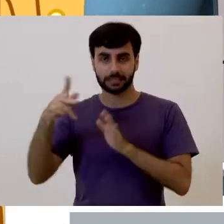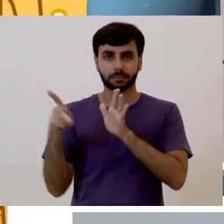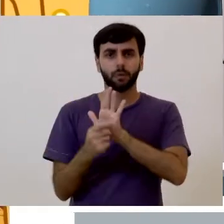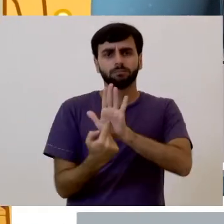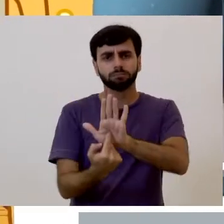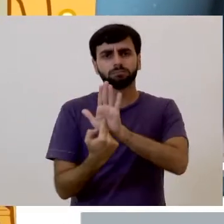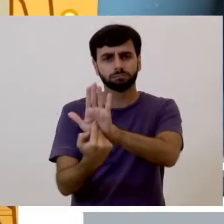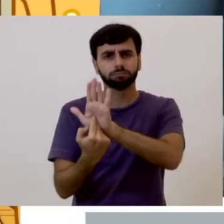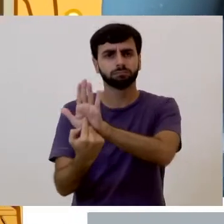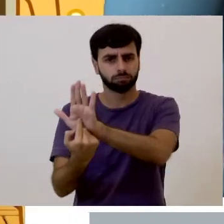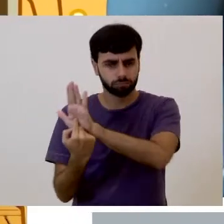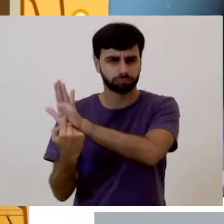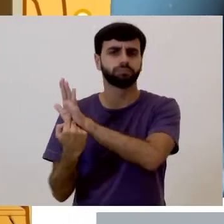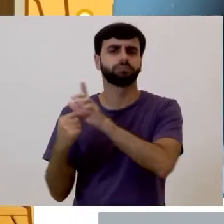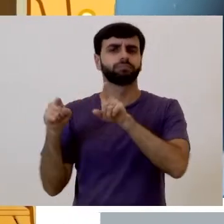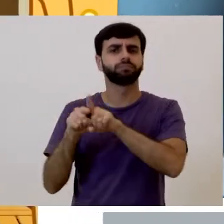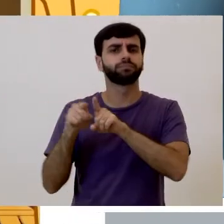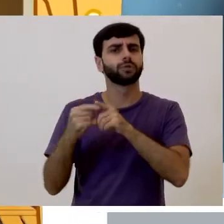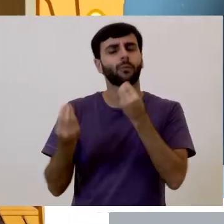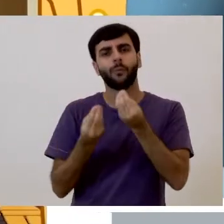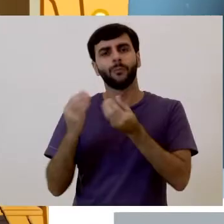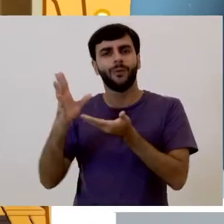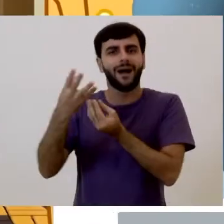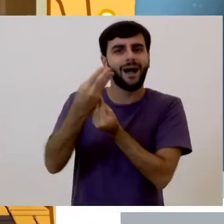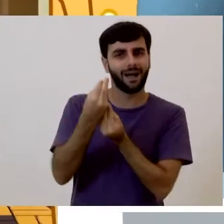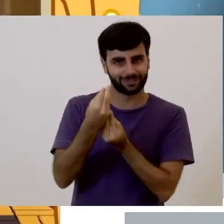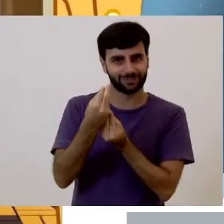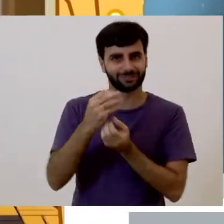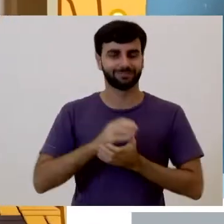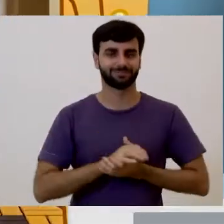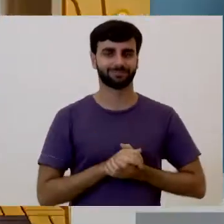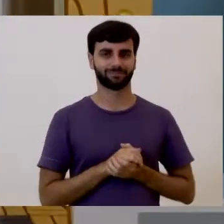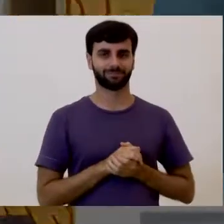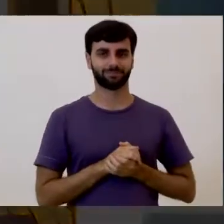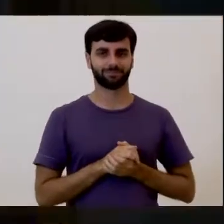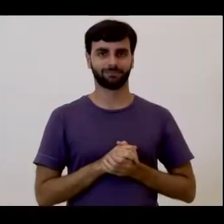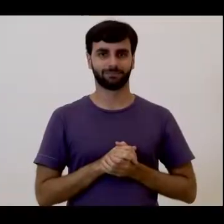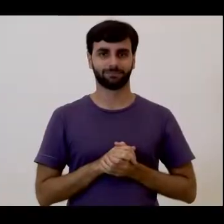como um espaço para a realização de exposições e a expressão artística.